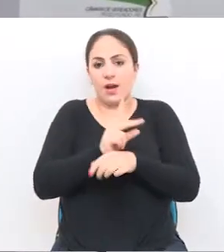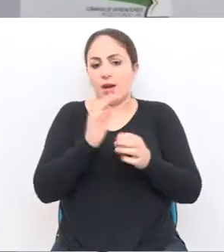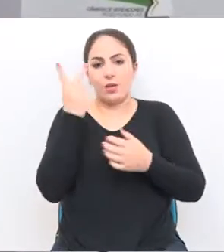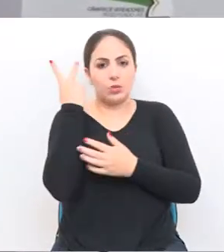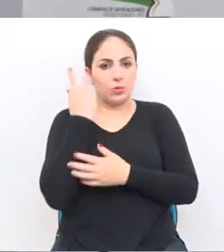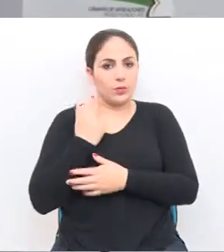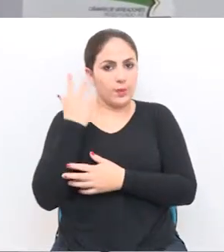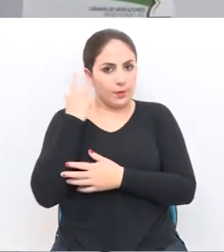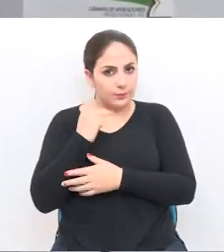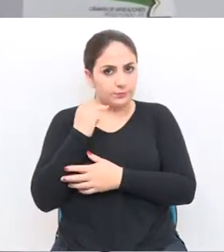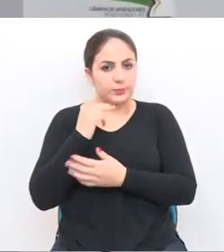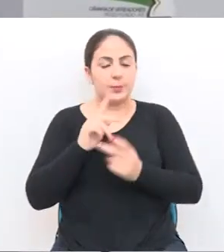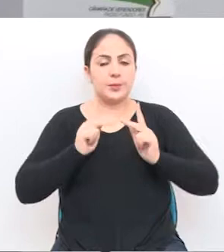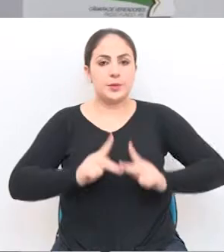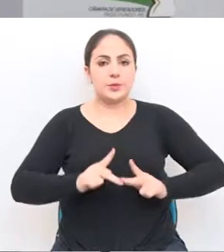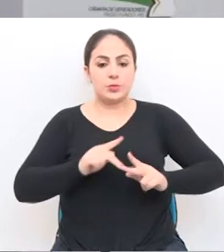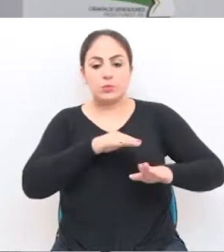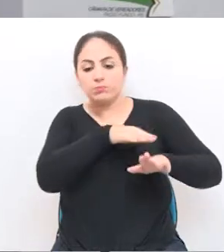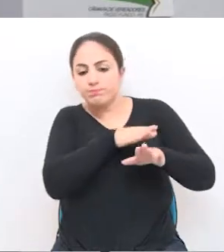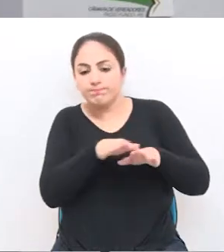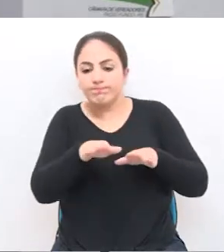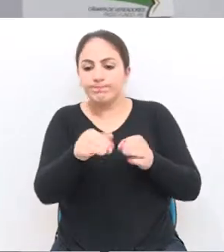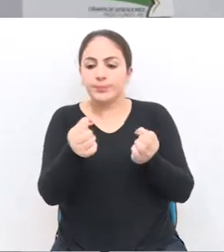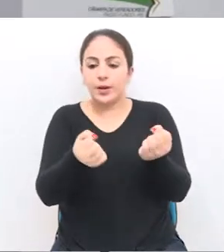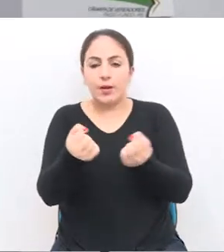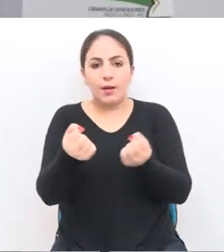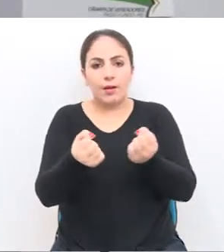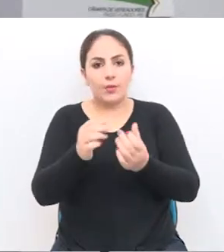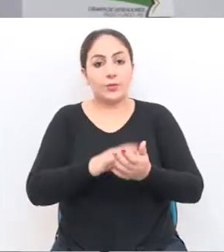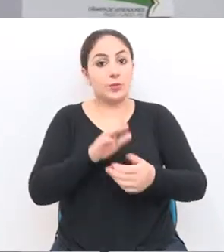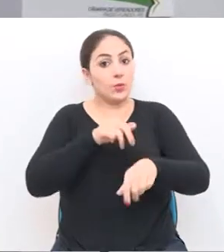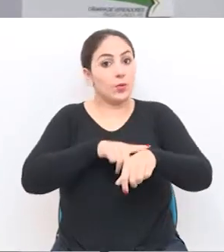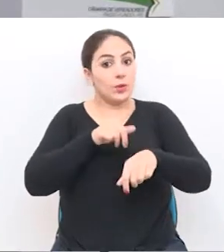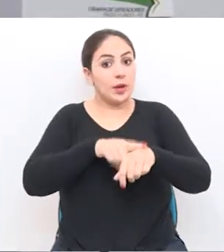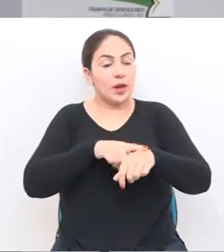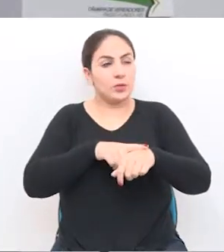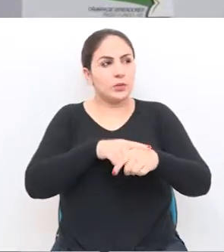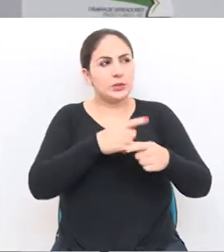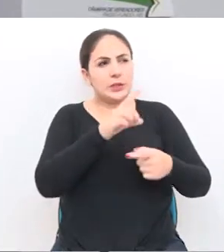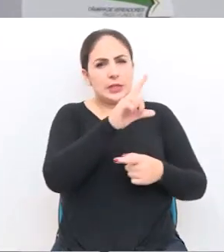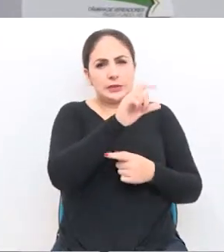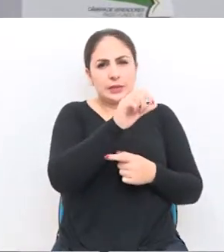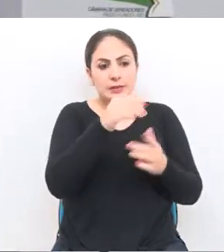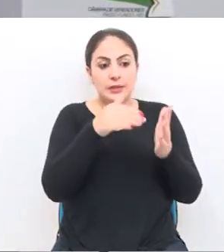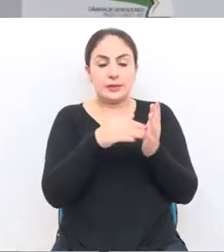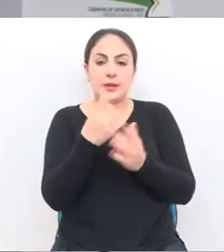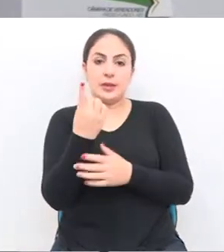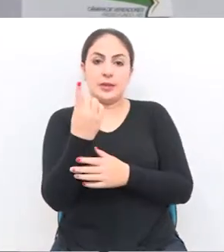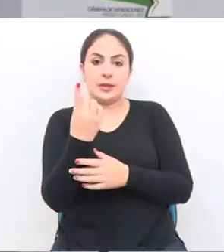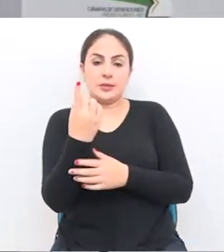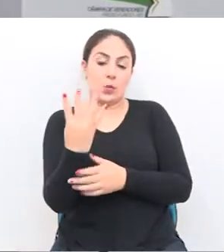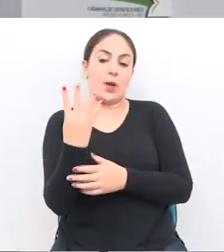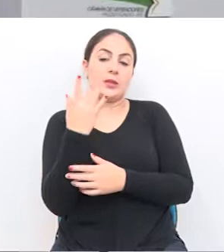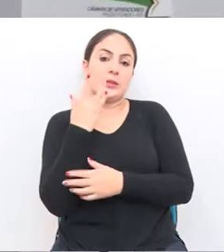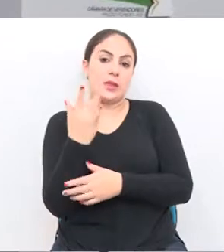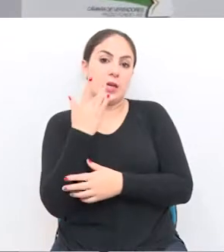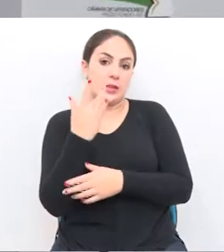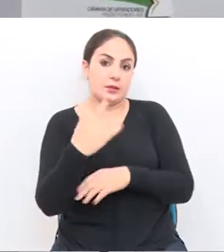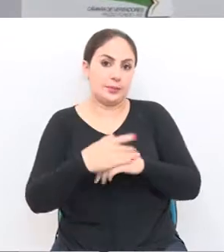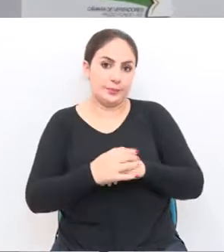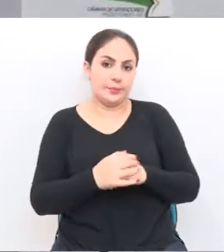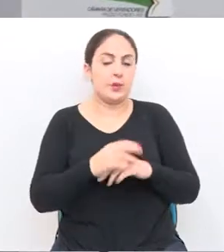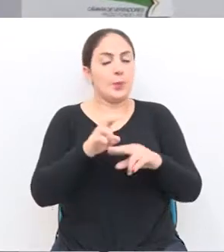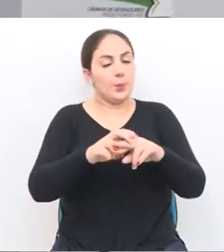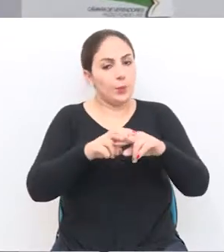estacionar o seu veículo no horário compreendido entre 10 e 16 horas. Com isso, os